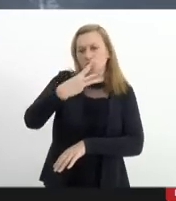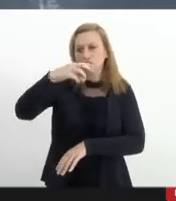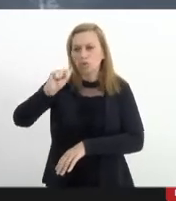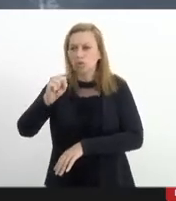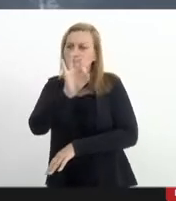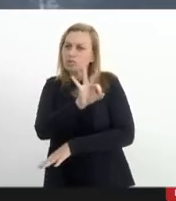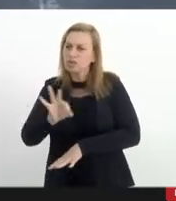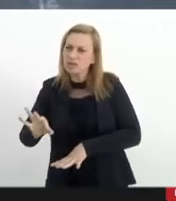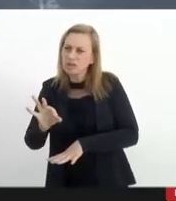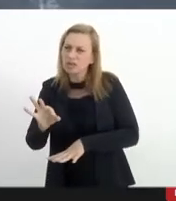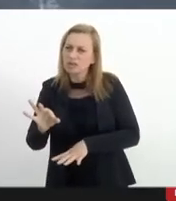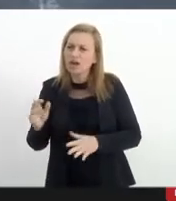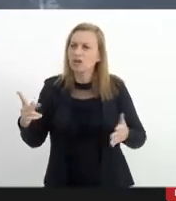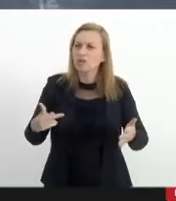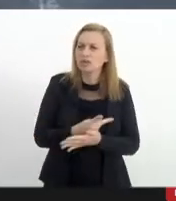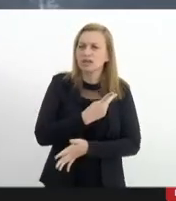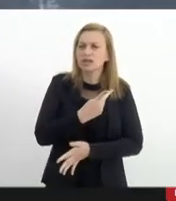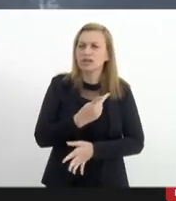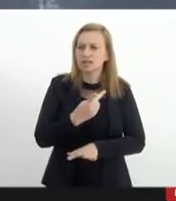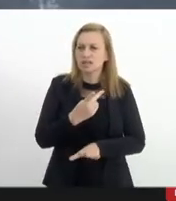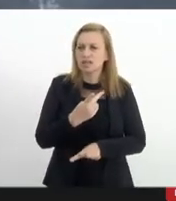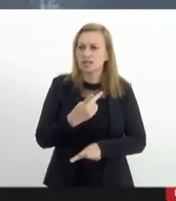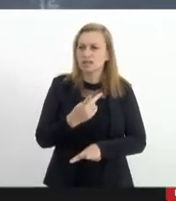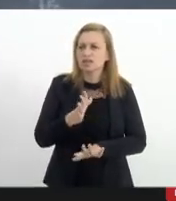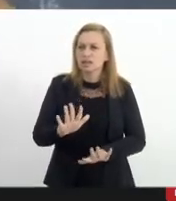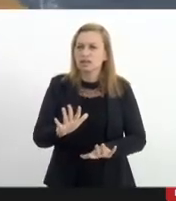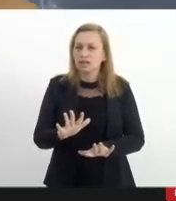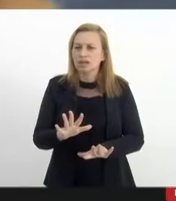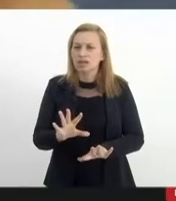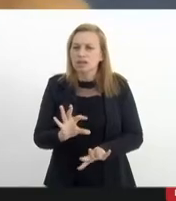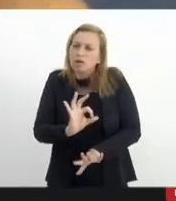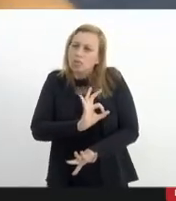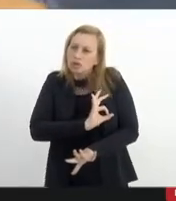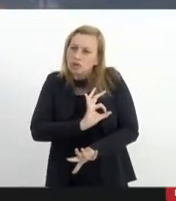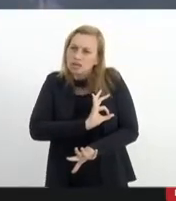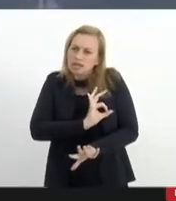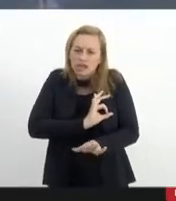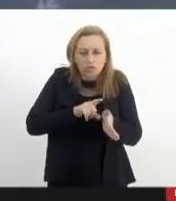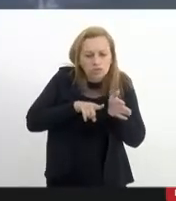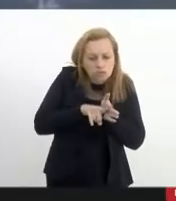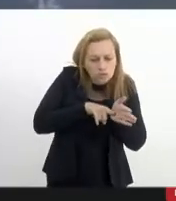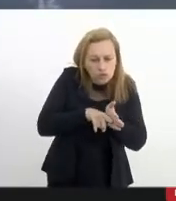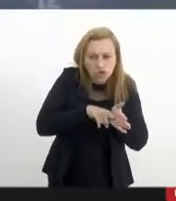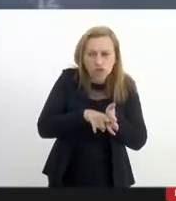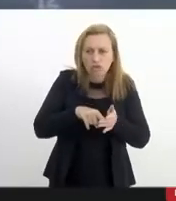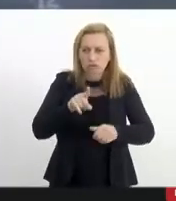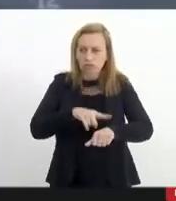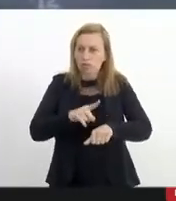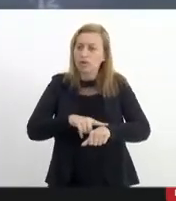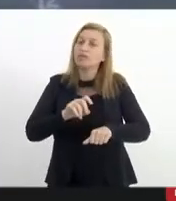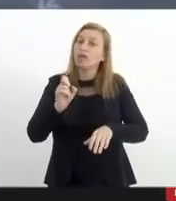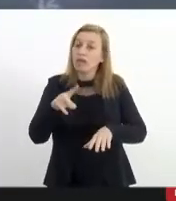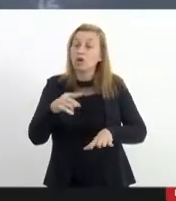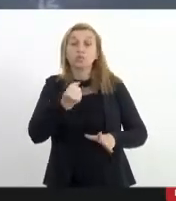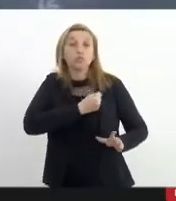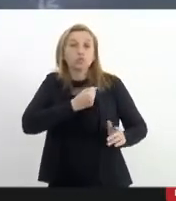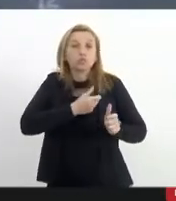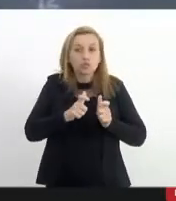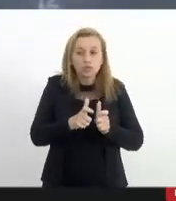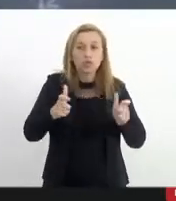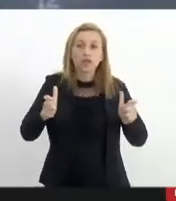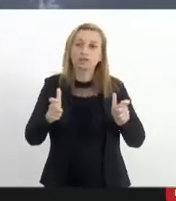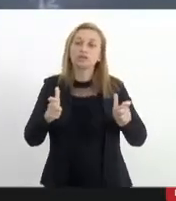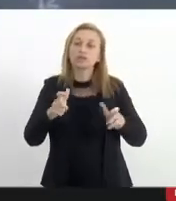cometidos por policiais dos homicídios que estão em investigação então há um índice alto da